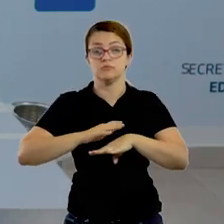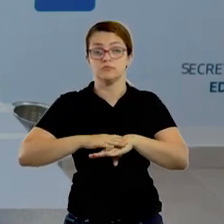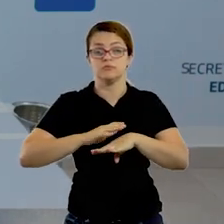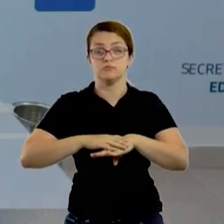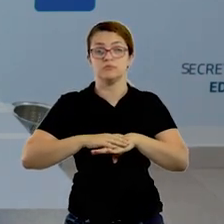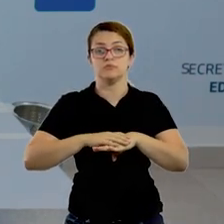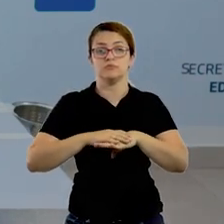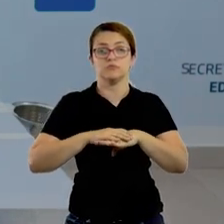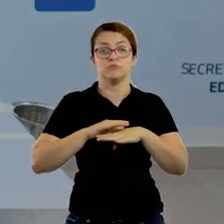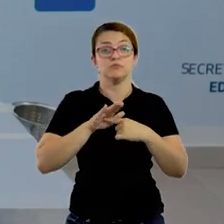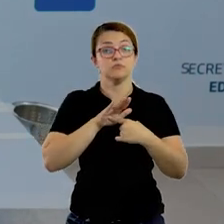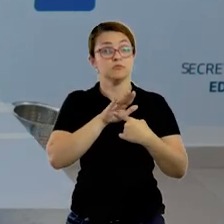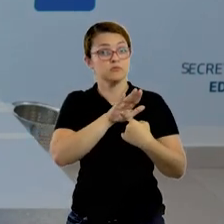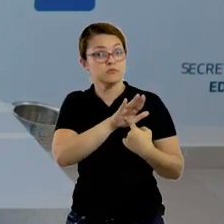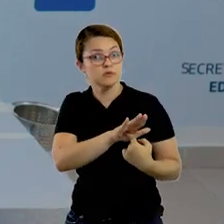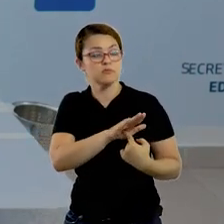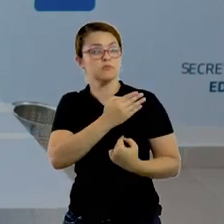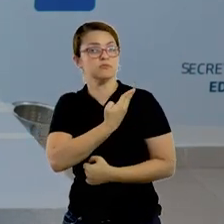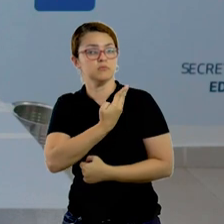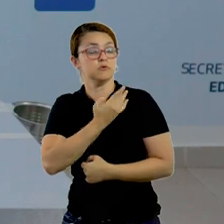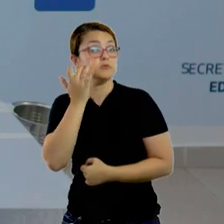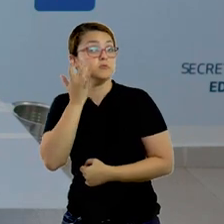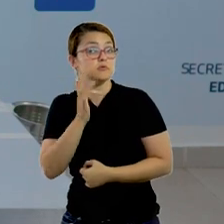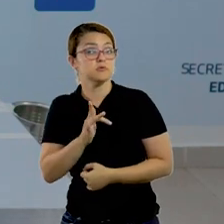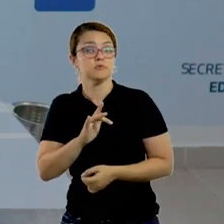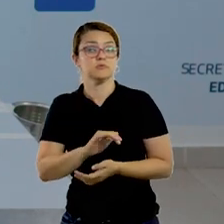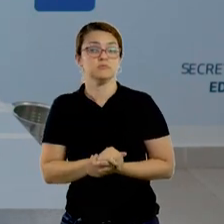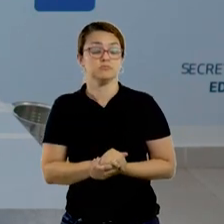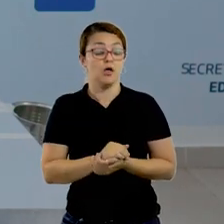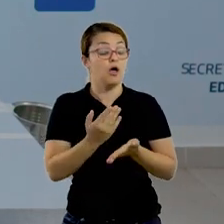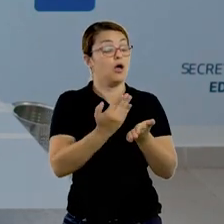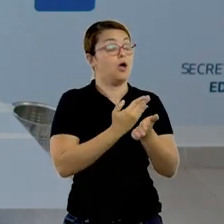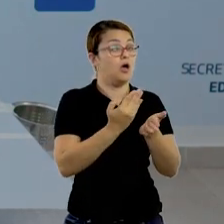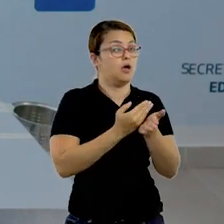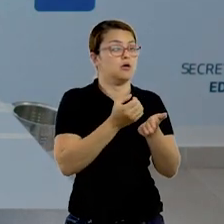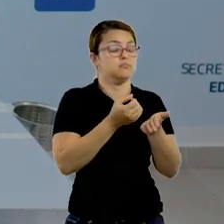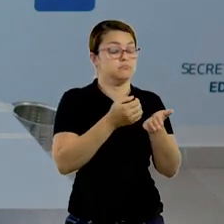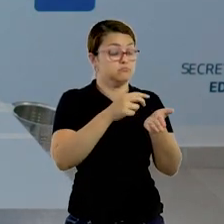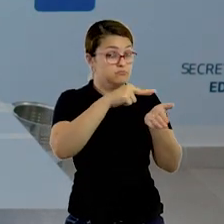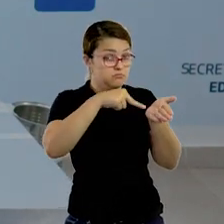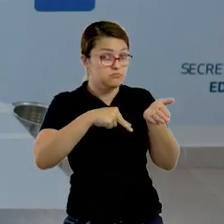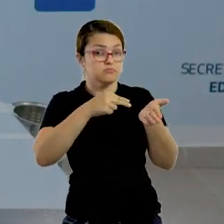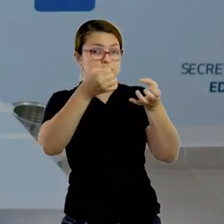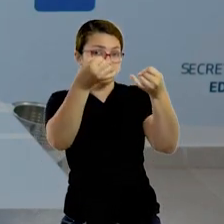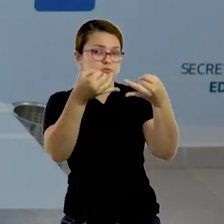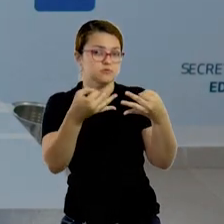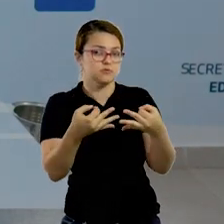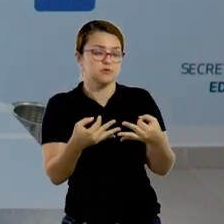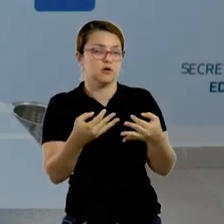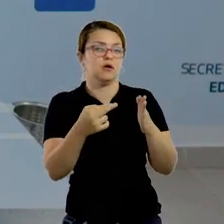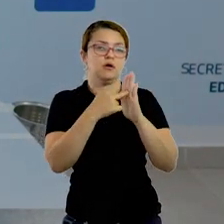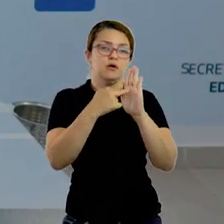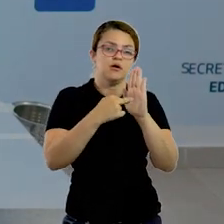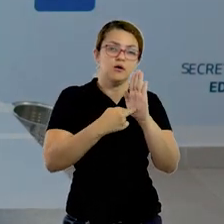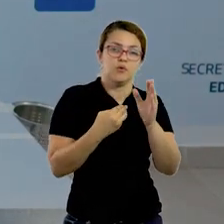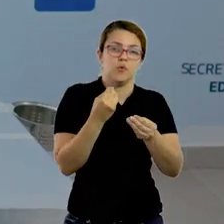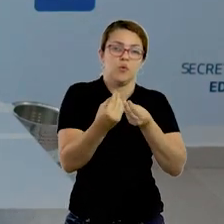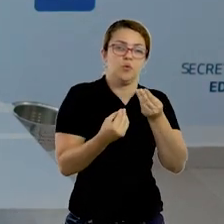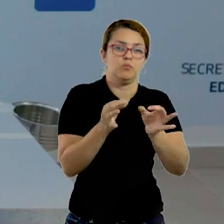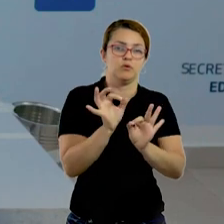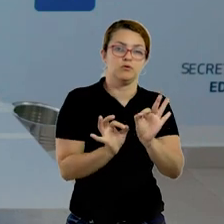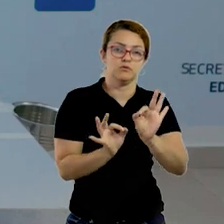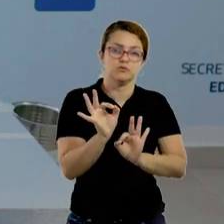possivelmente passar para um colega que não sabe, né? Aí você tem uma consulta no caderno e consegue explicar para ele direitinho sobre